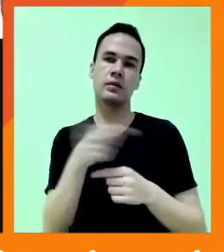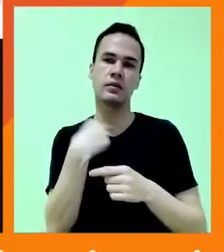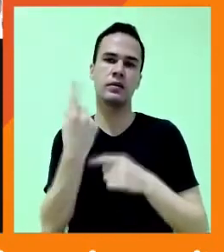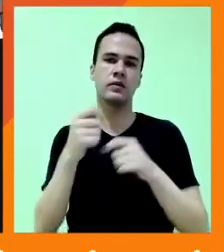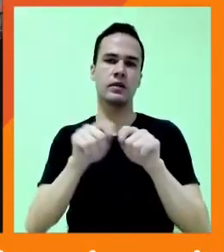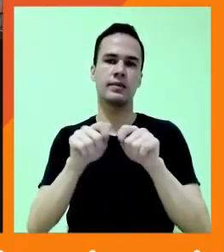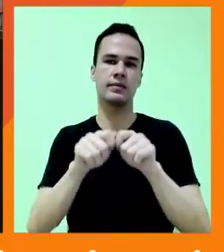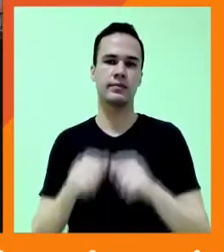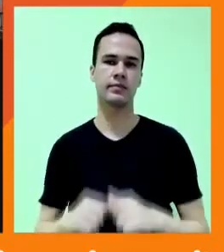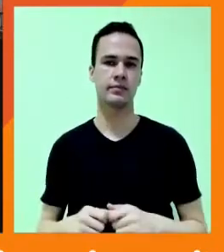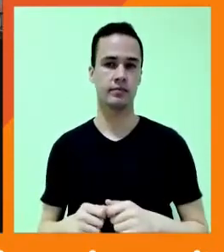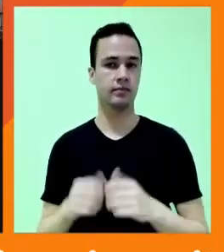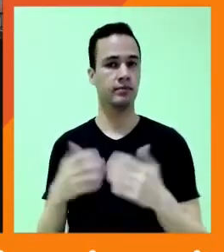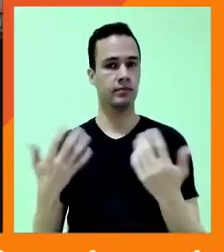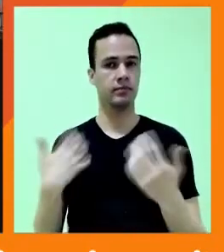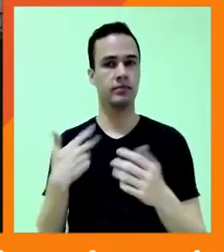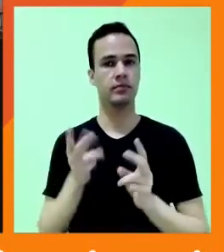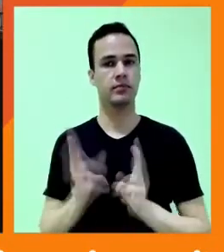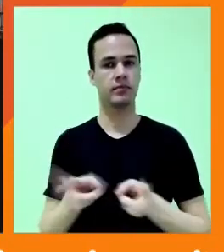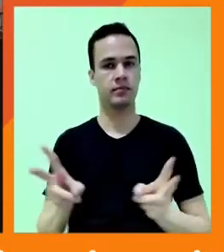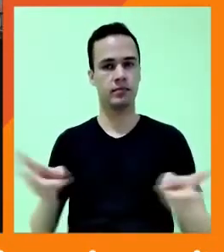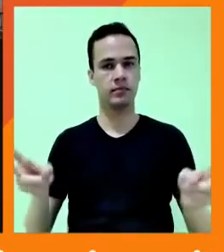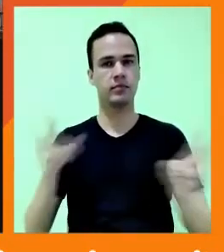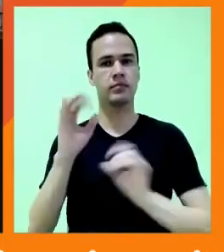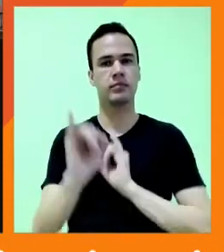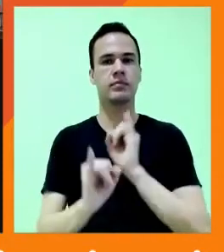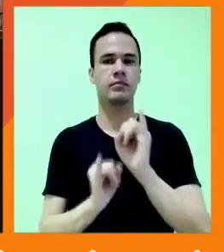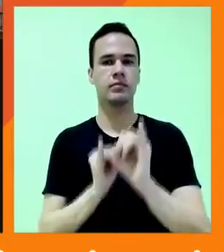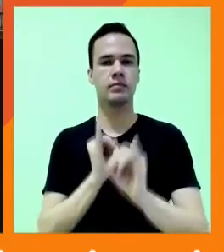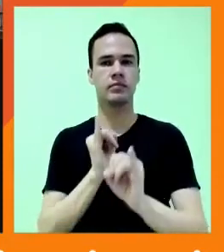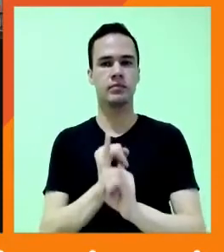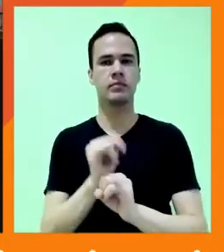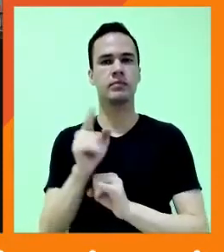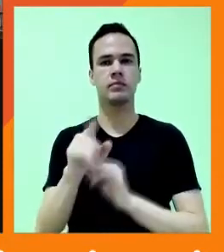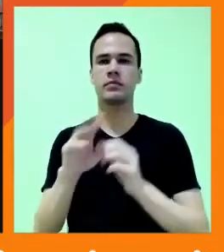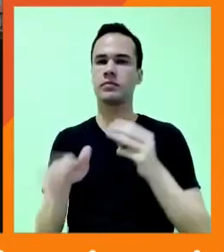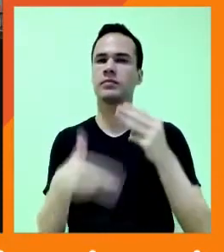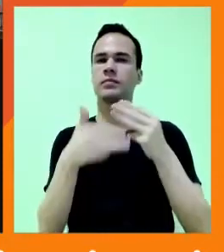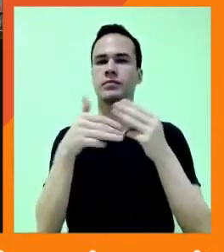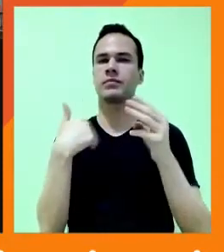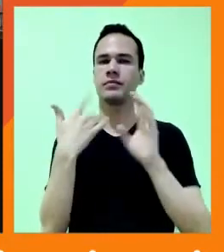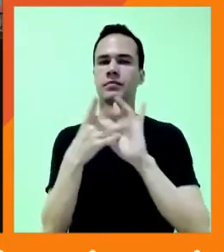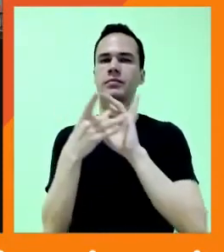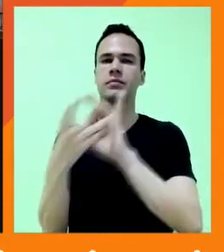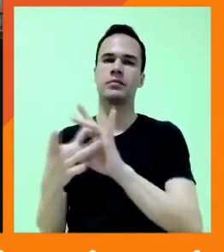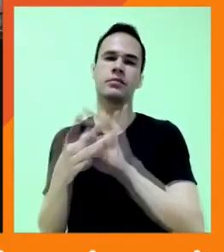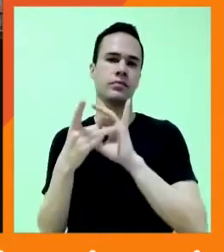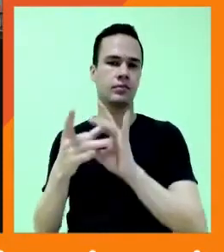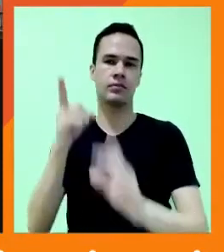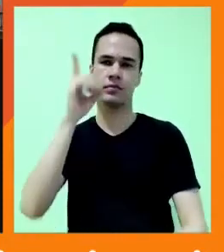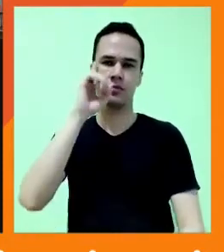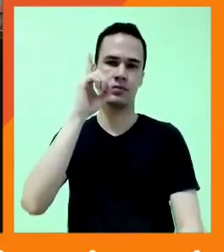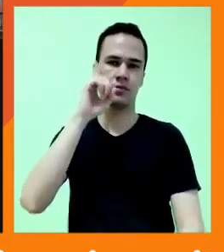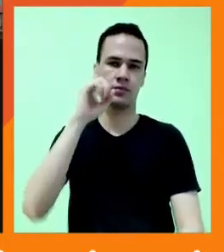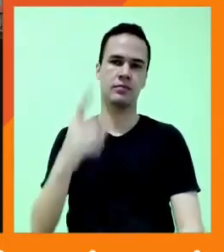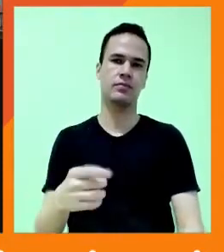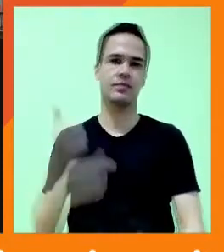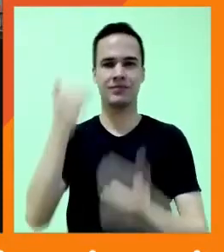Então, sigamos na construção dessa internet que acrescenta e que nos conecta todos os dias. Muito obrigada. Obrigada. Obrigada.